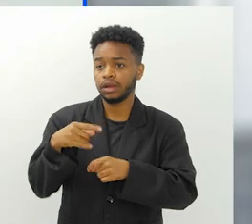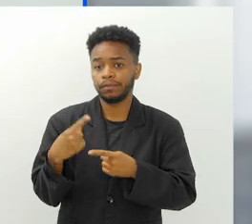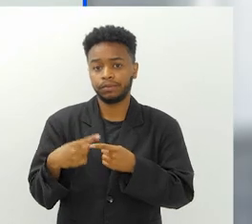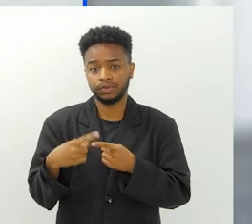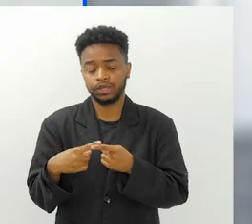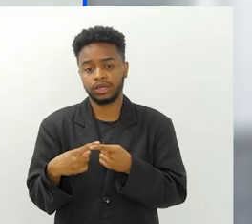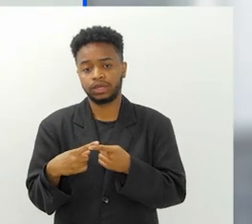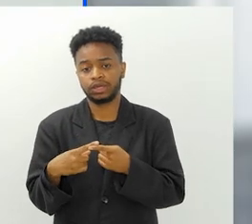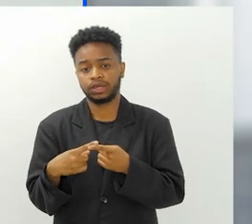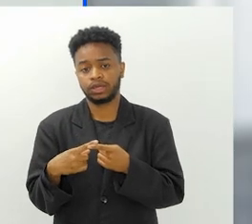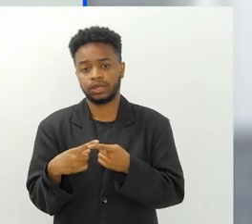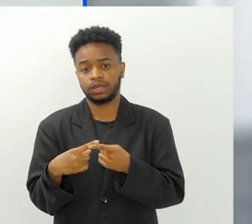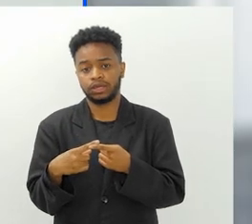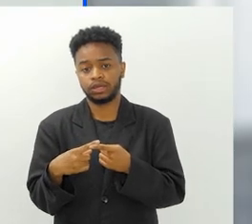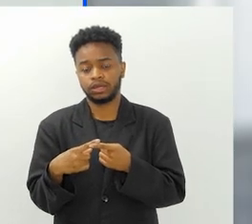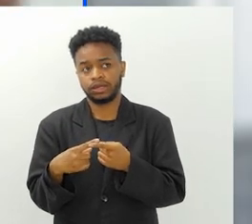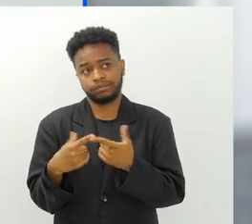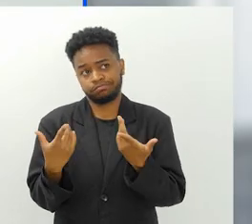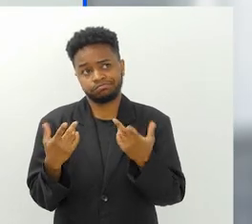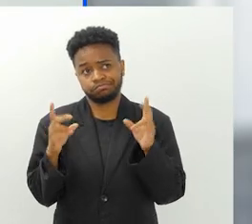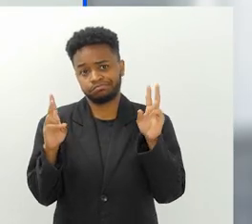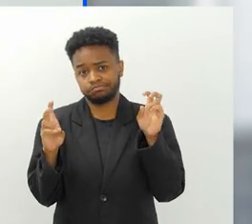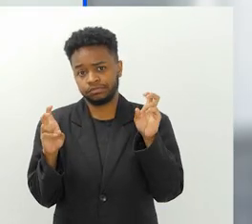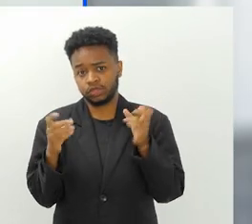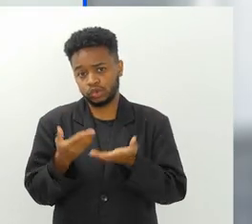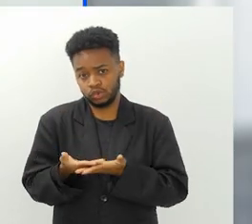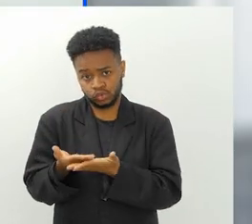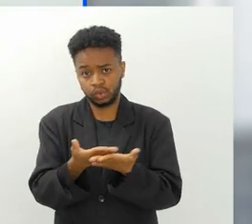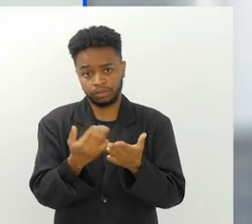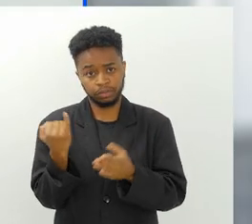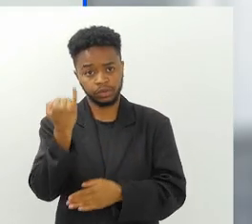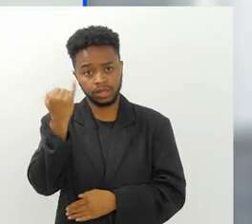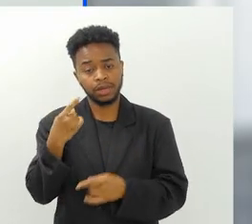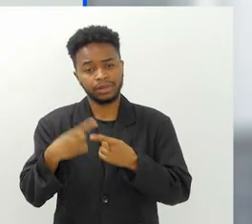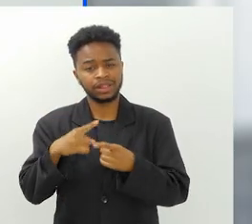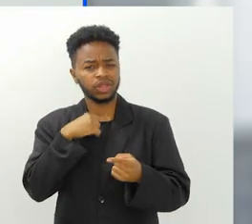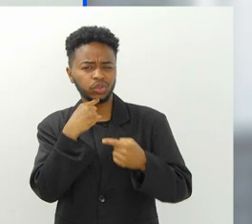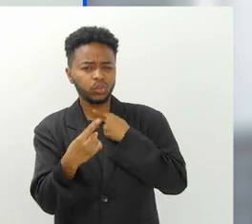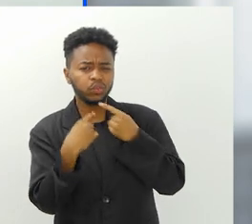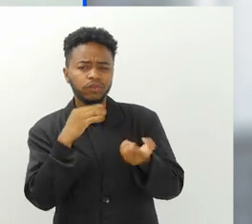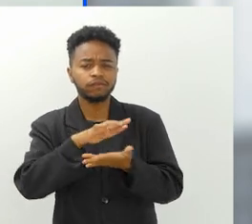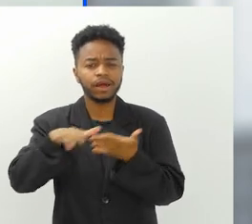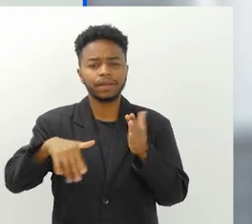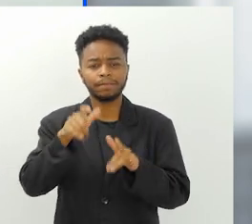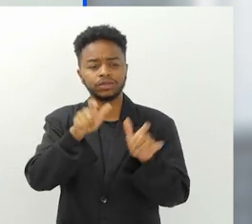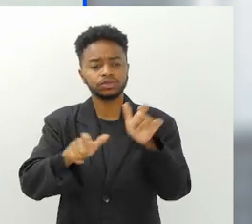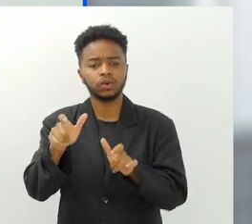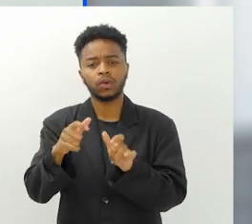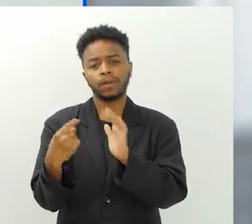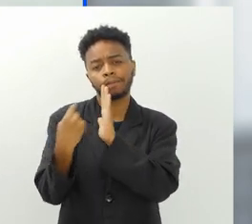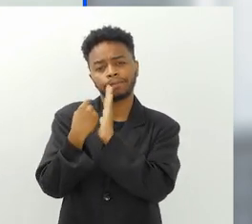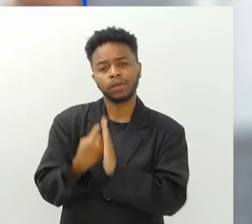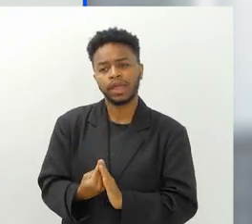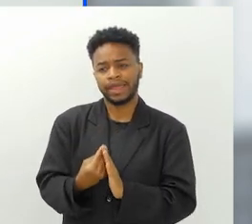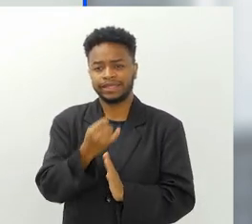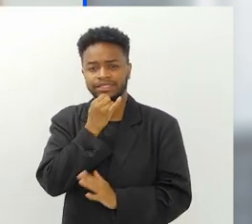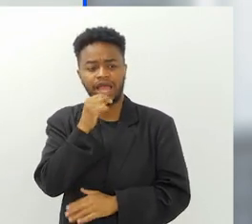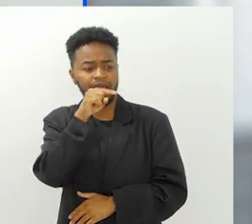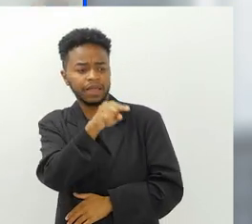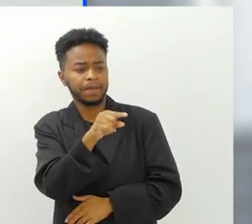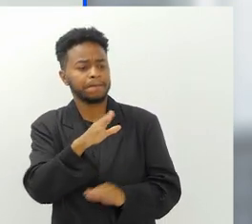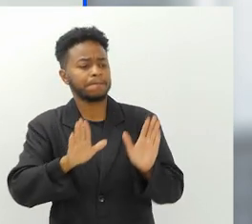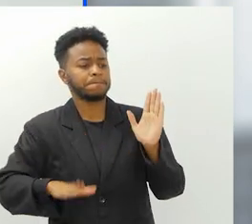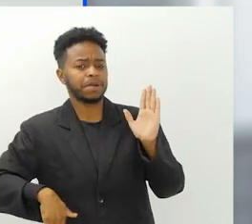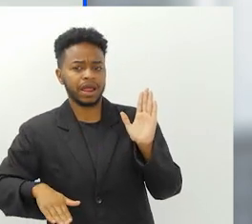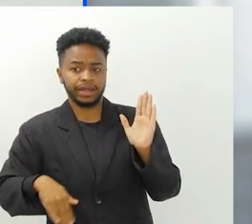importante, entre aspas, aqui do estudo, né? Que aconteceu muitas dúvidas. As pessoas tiravam informação. Nossa, a